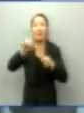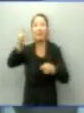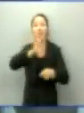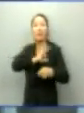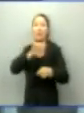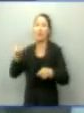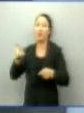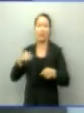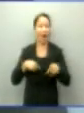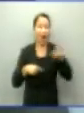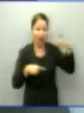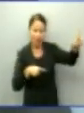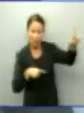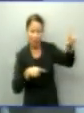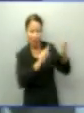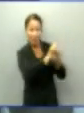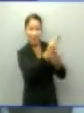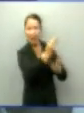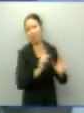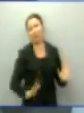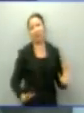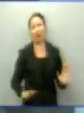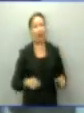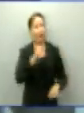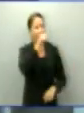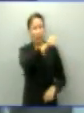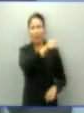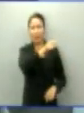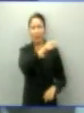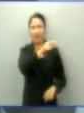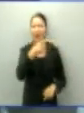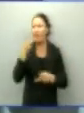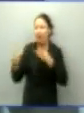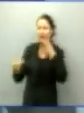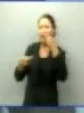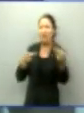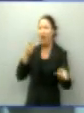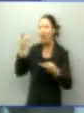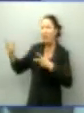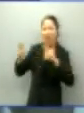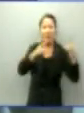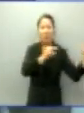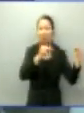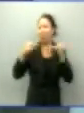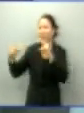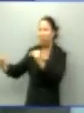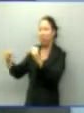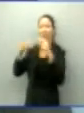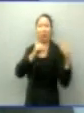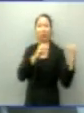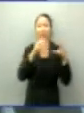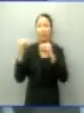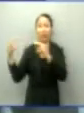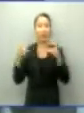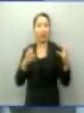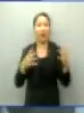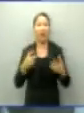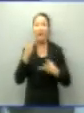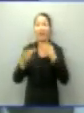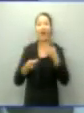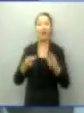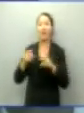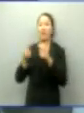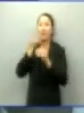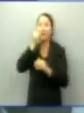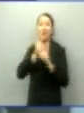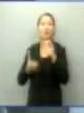gravação que o senhor fez referência. Aliás, o senhor é useiro e vezeiro em atacar as pessoas, inclusive as esposas dos candidatos,